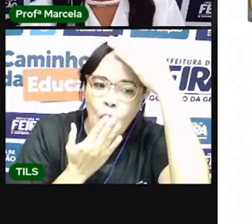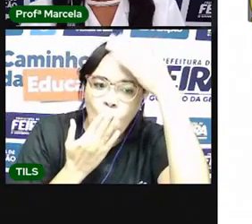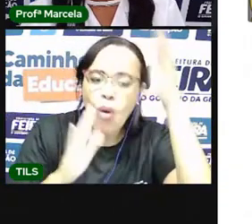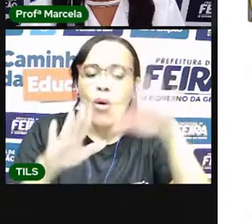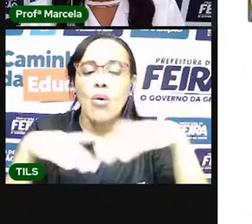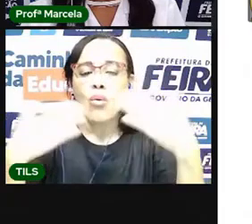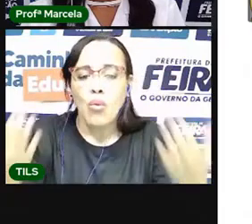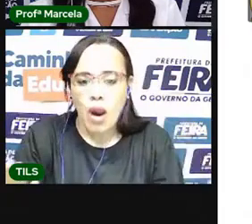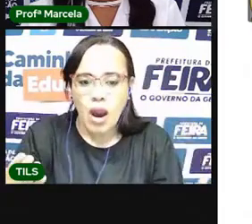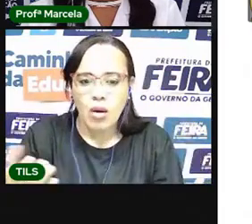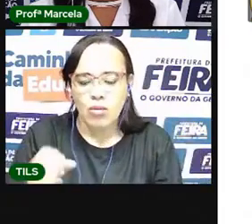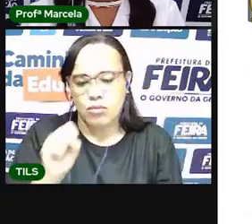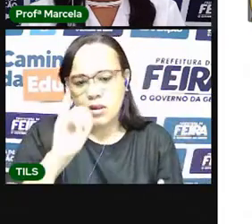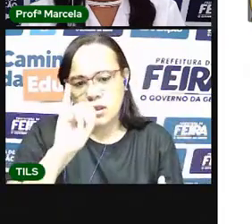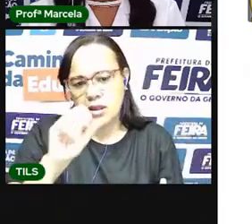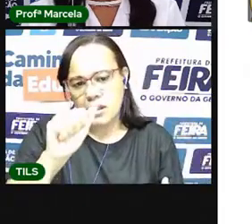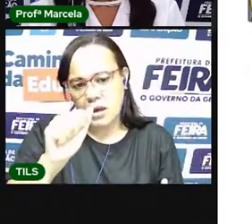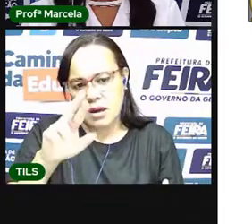Yara.